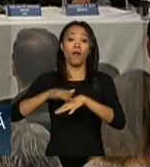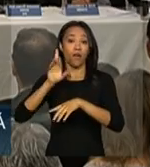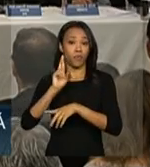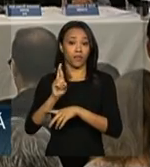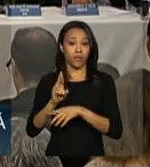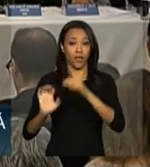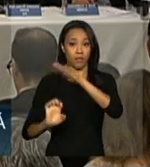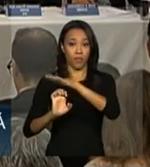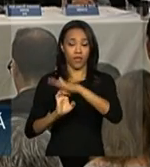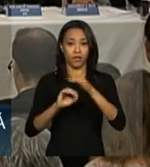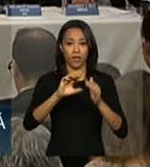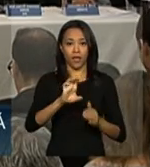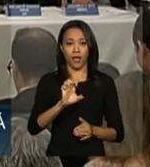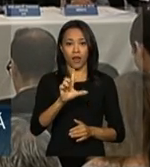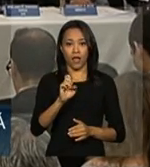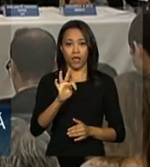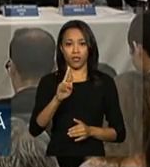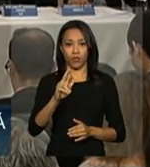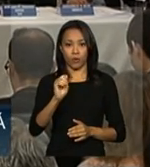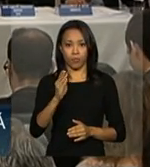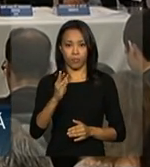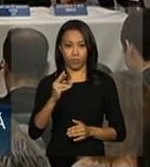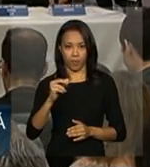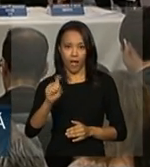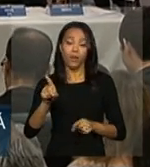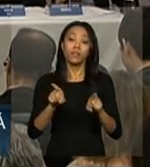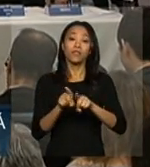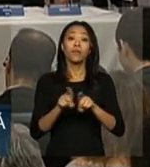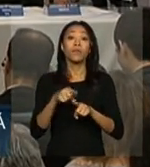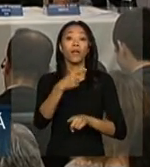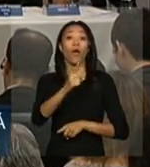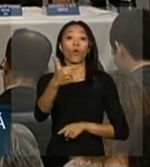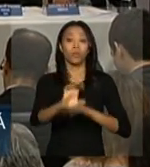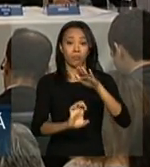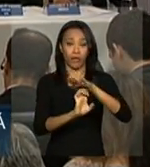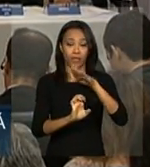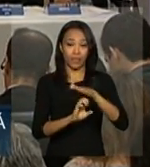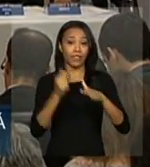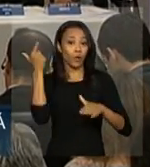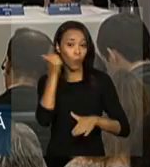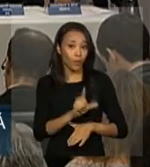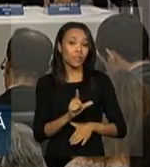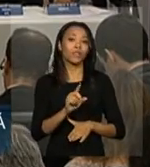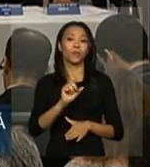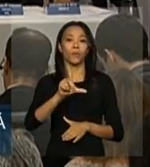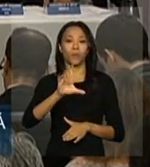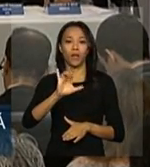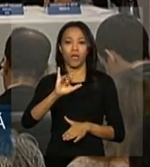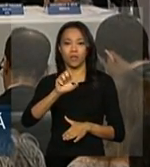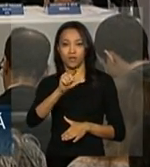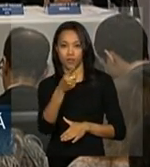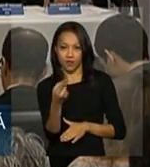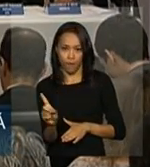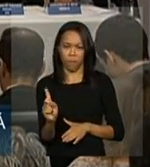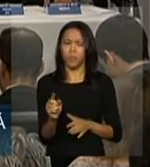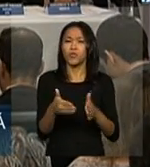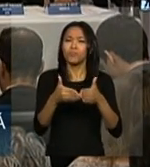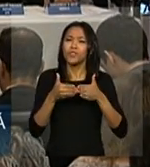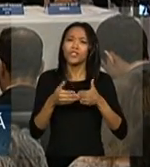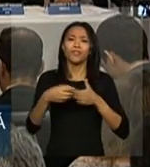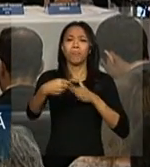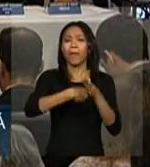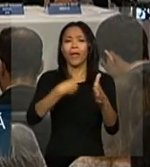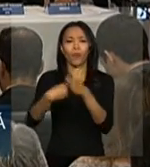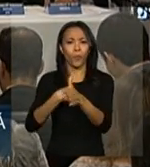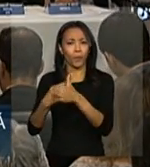e o consórcio IE Belo Monte, que foi o vencedor do leilão. Eu vou pedir um favor a vocês, por favor, que não façam perguntas antes